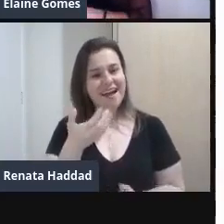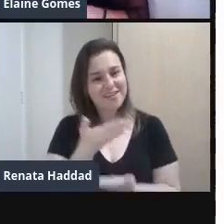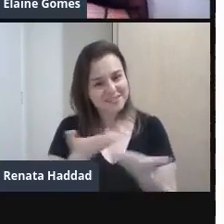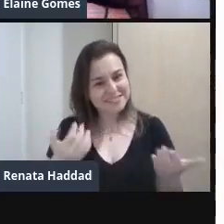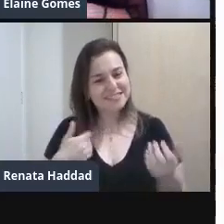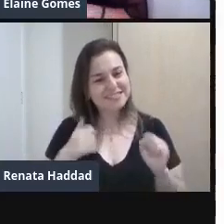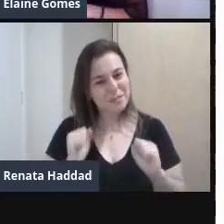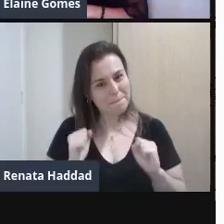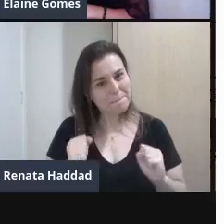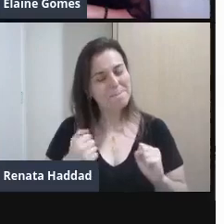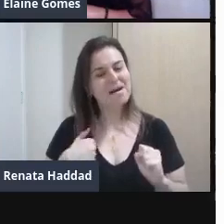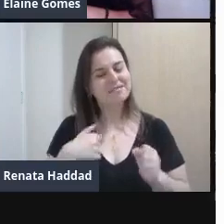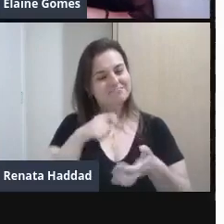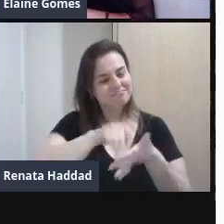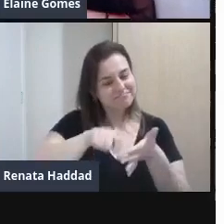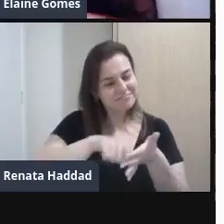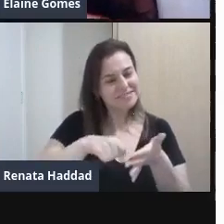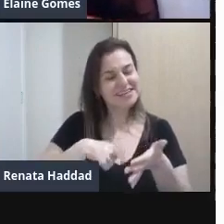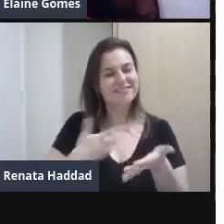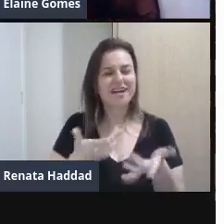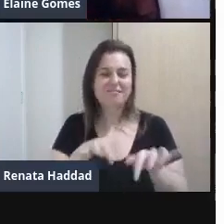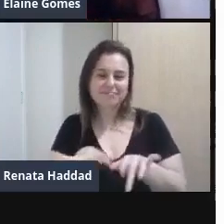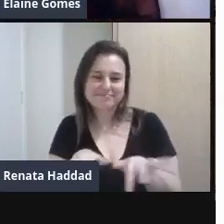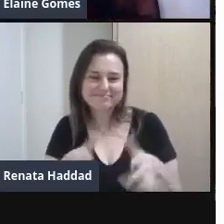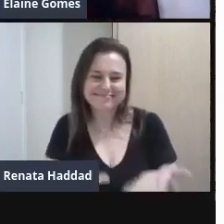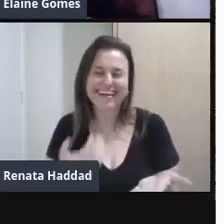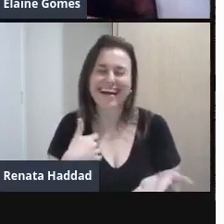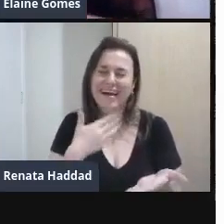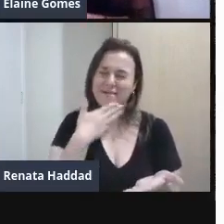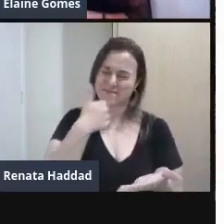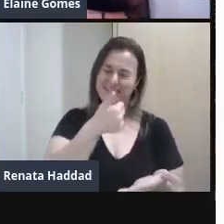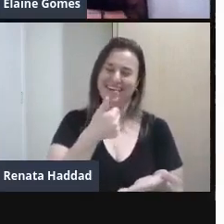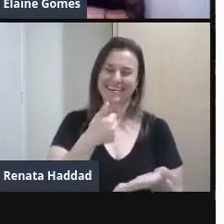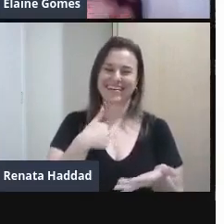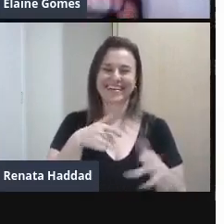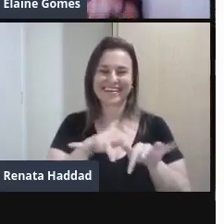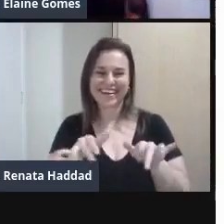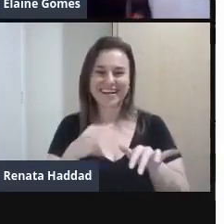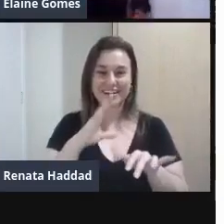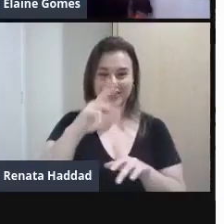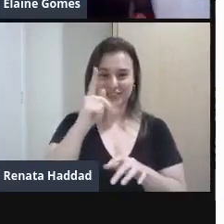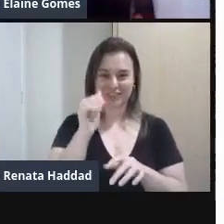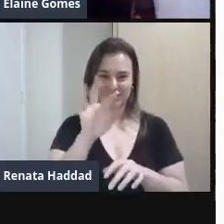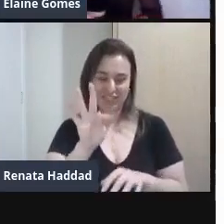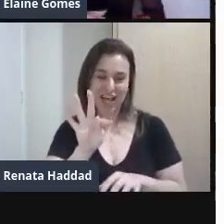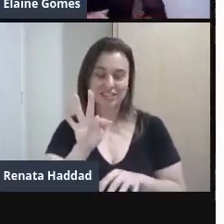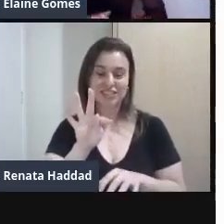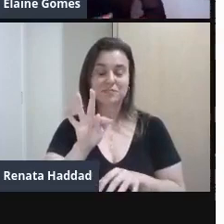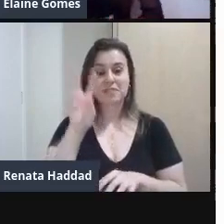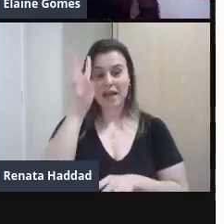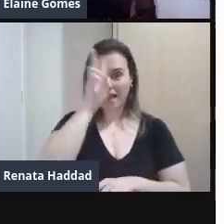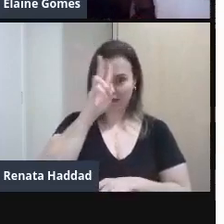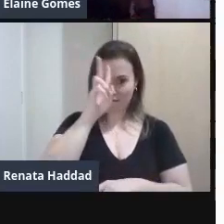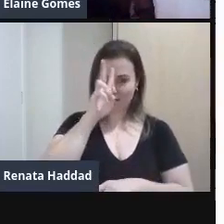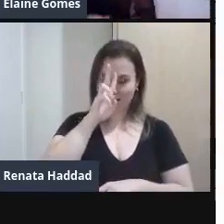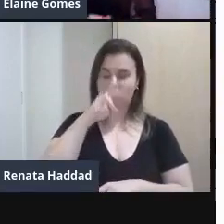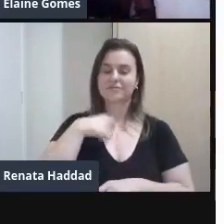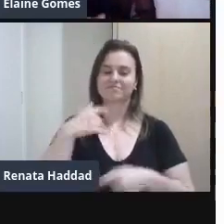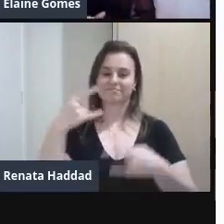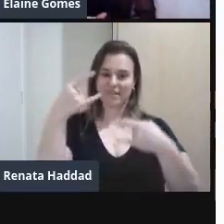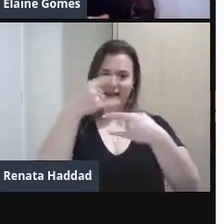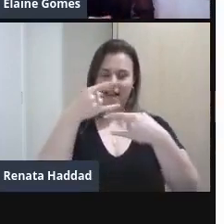podem escrever aqui Digitar, né? Melhor dizendo, aqui no nosso chat Lembrando que essa live fica gravada E você pode